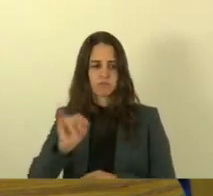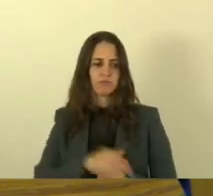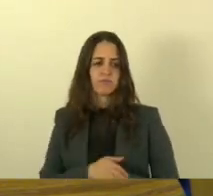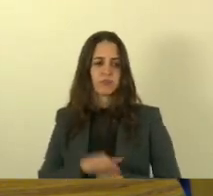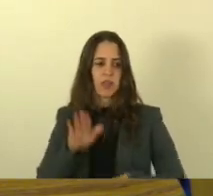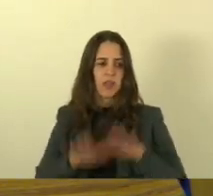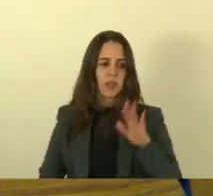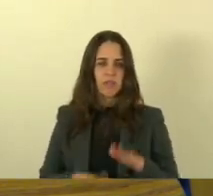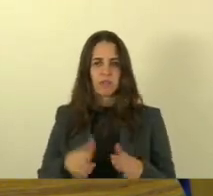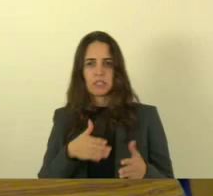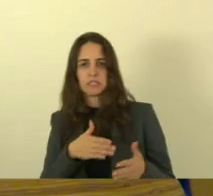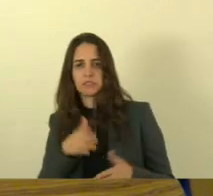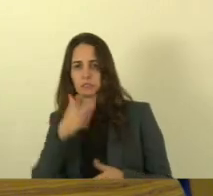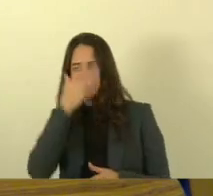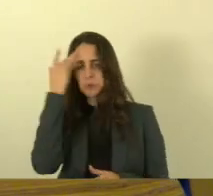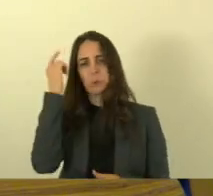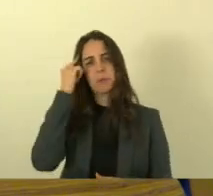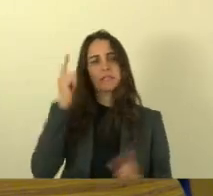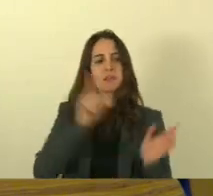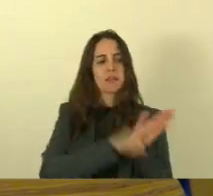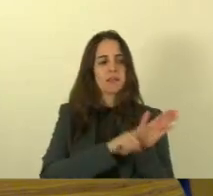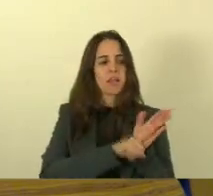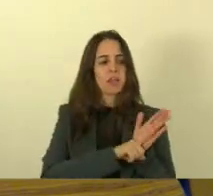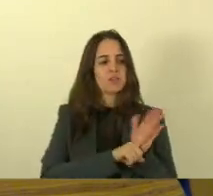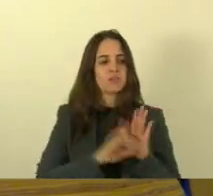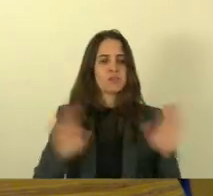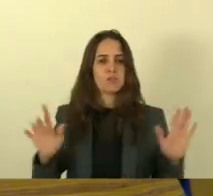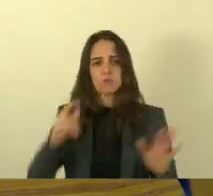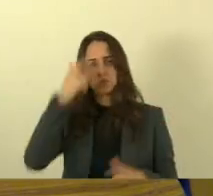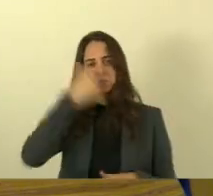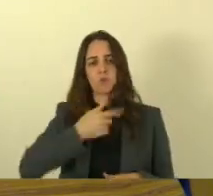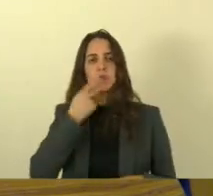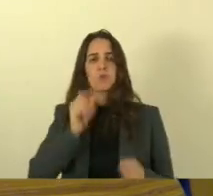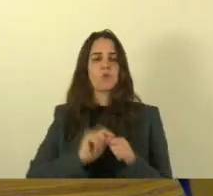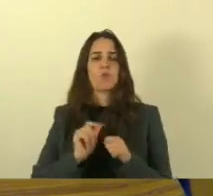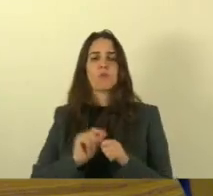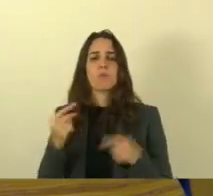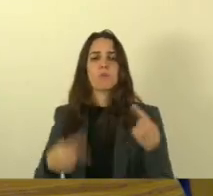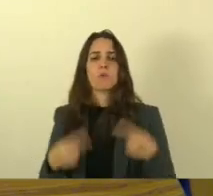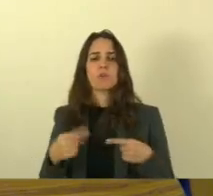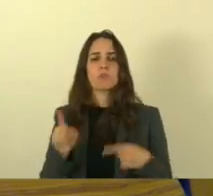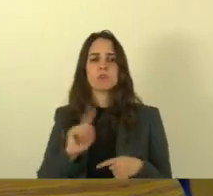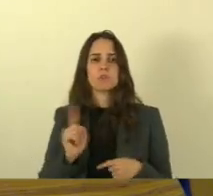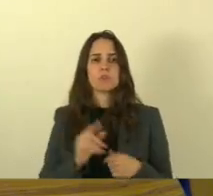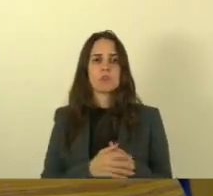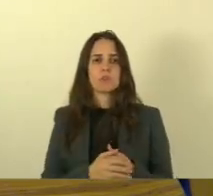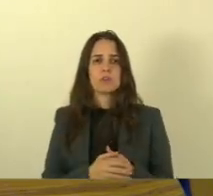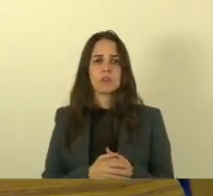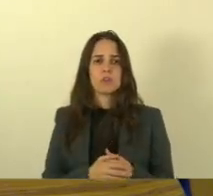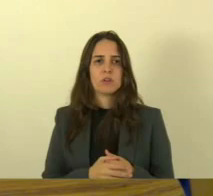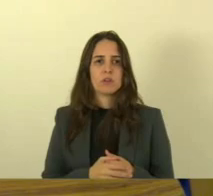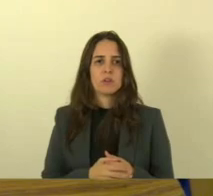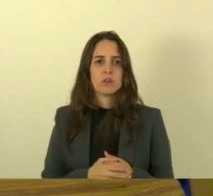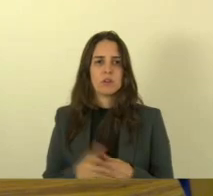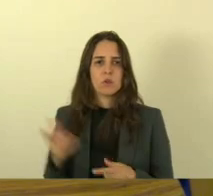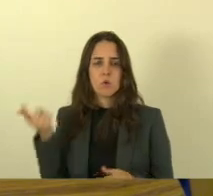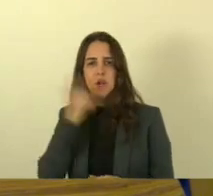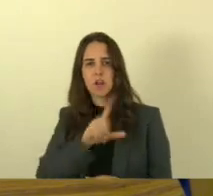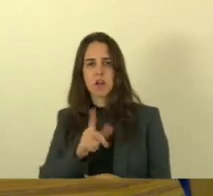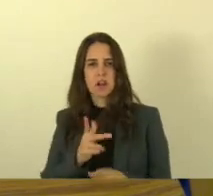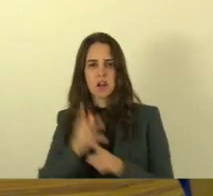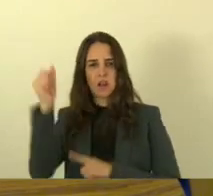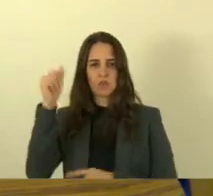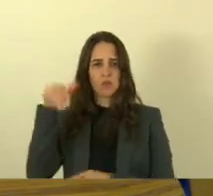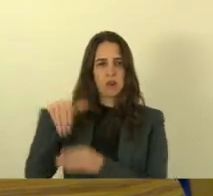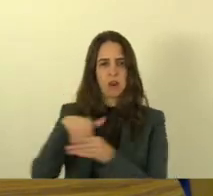uns pessimistas no meio eu também não estou aqui para fazer política não eu sou um cara que eu disputo a eleição ganha elas todas mas quero